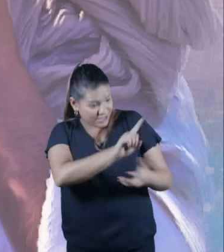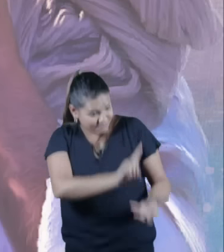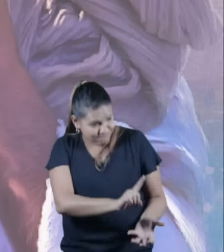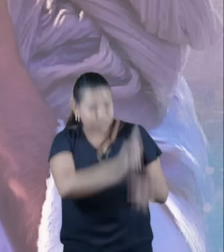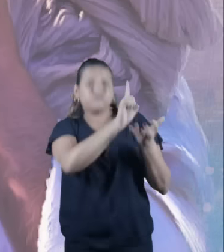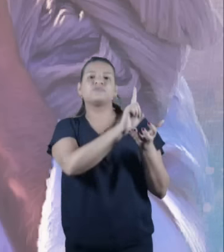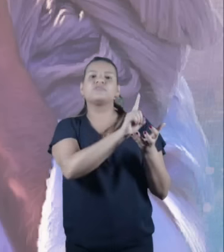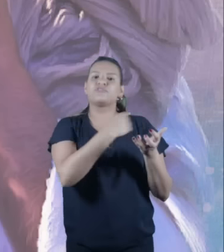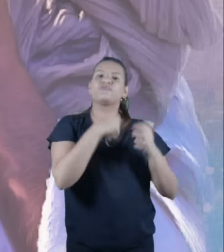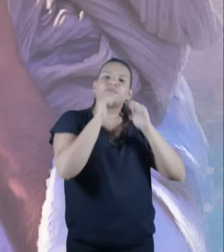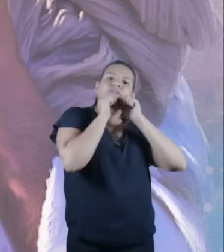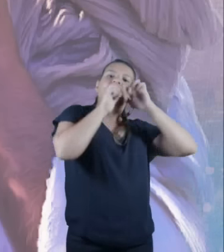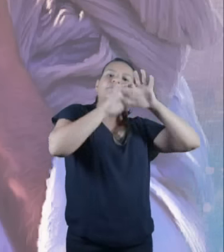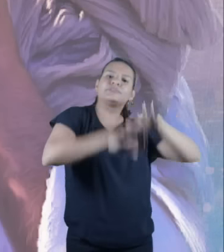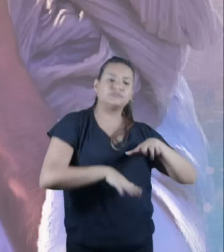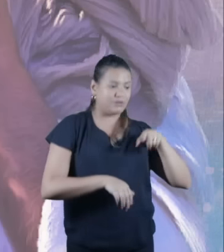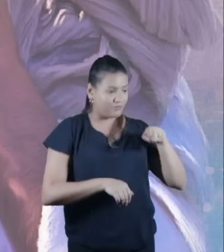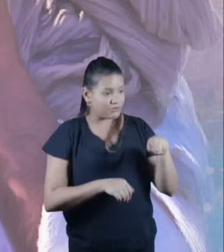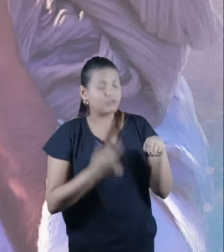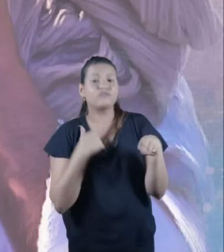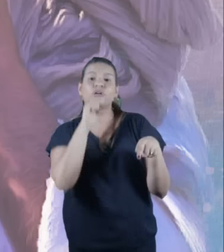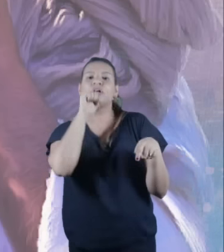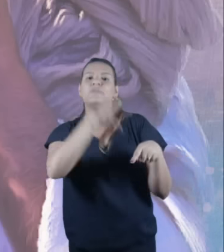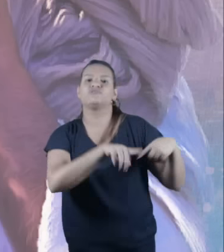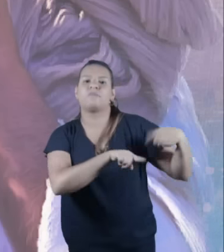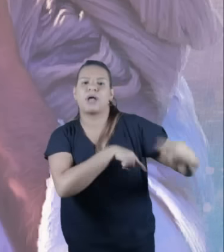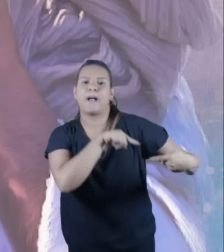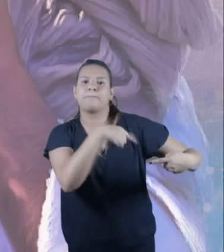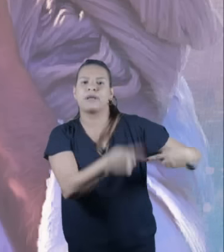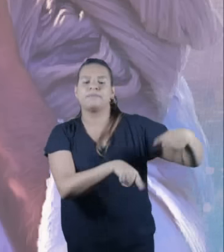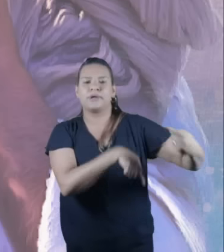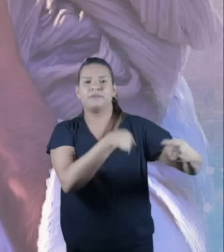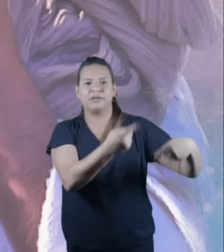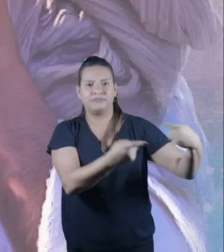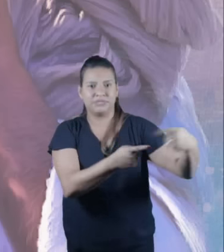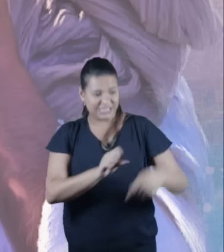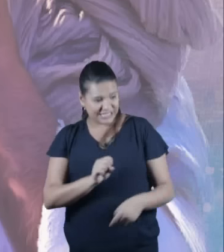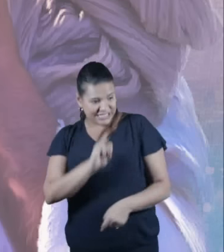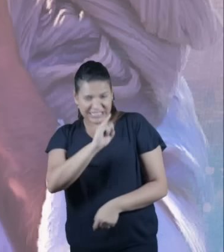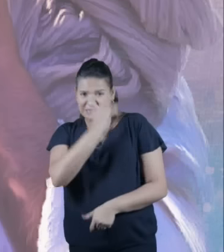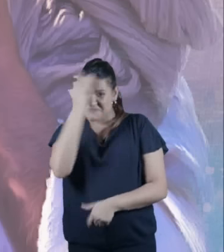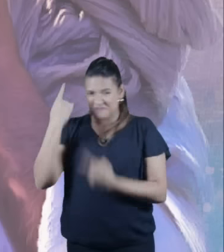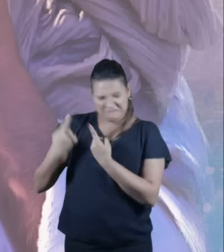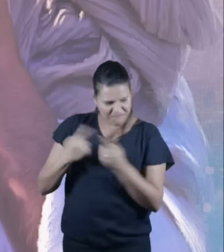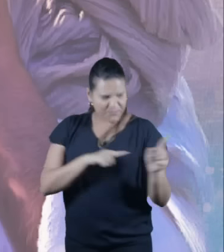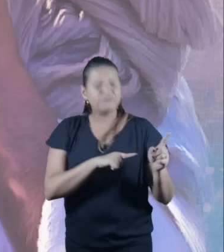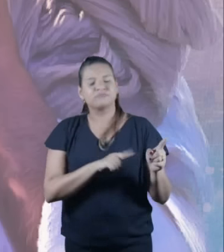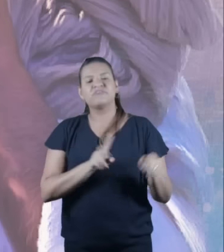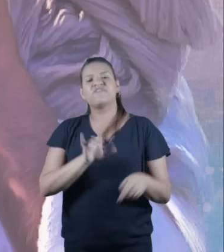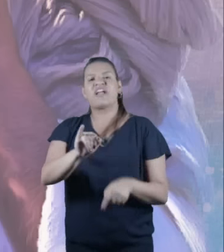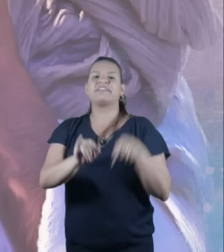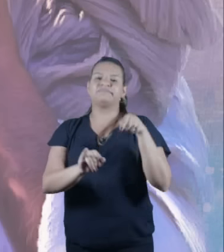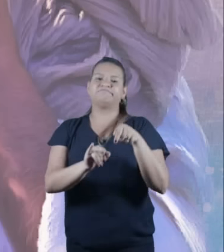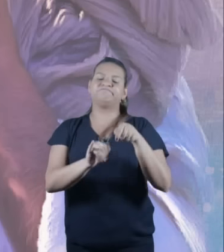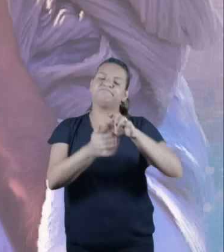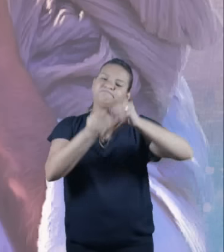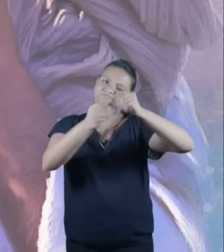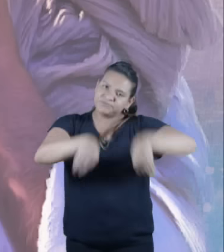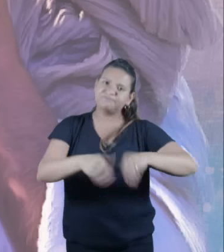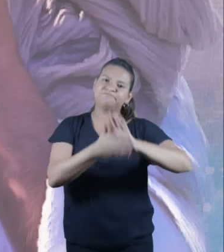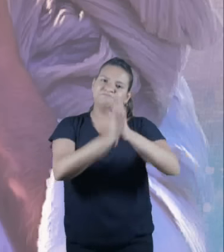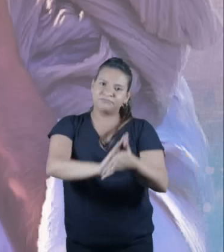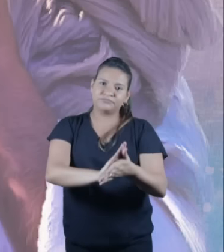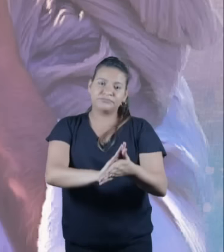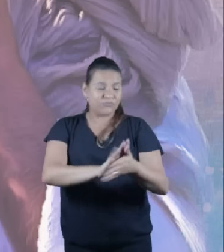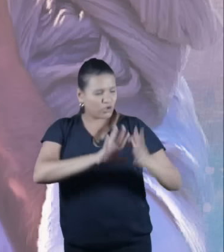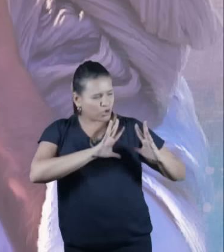abençoarei os que te abençoarem, e amaldiçoarei os que te amaldiçoarem, e em ti serão benditas todas as